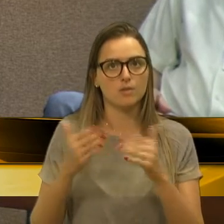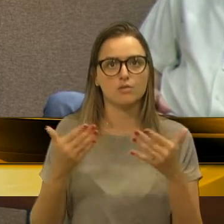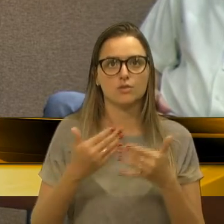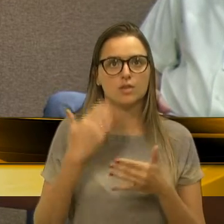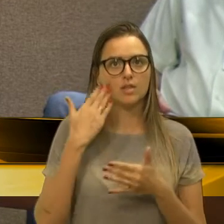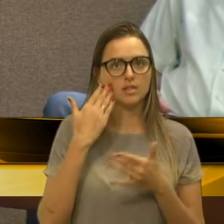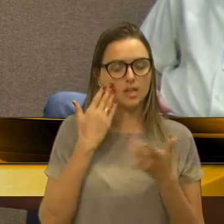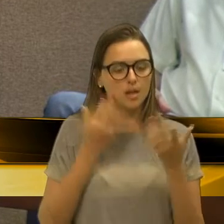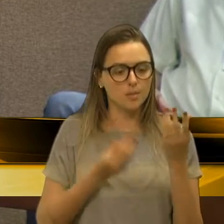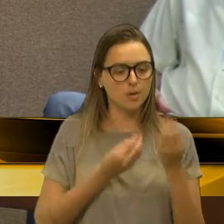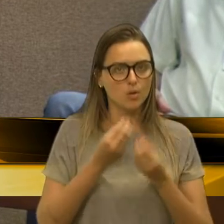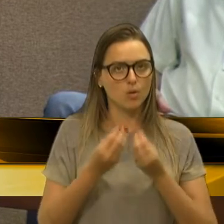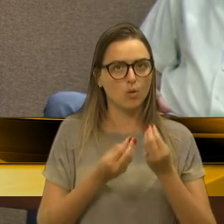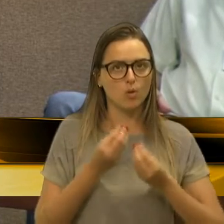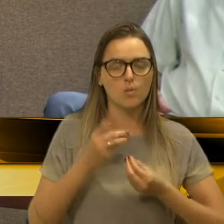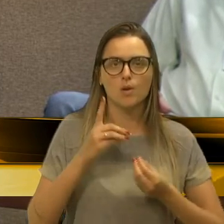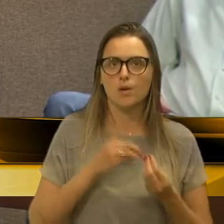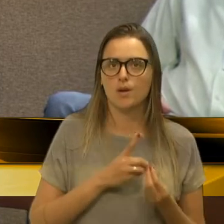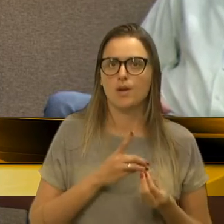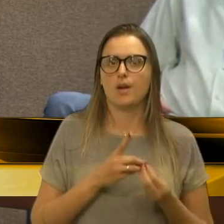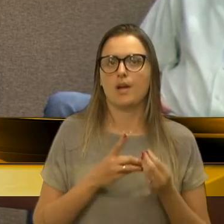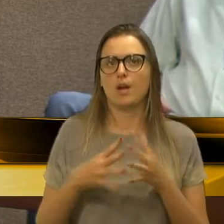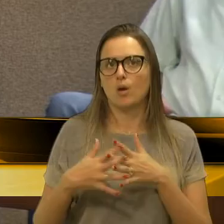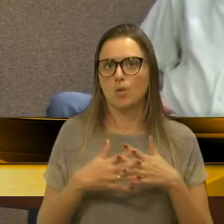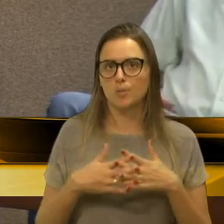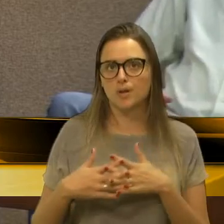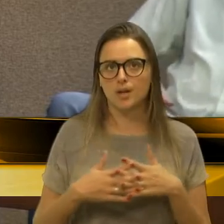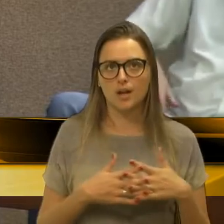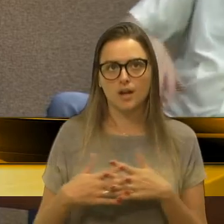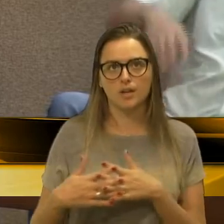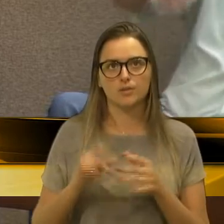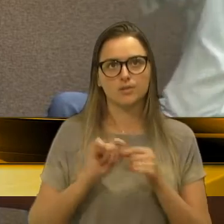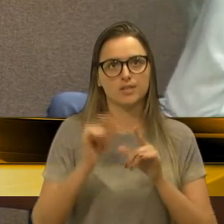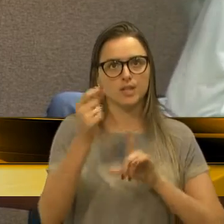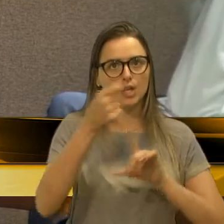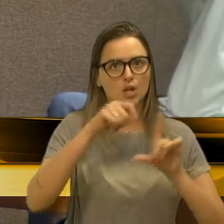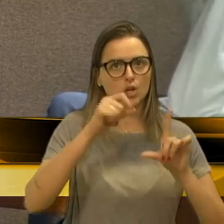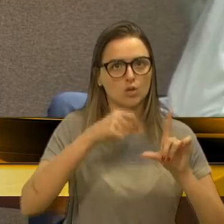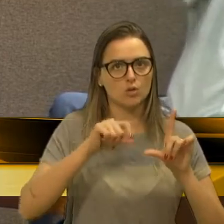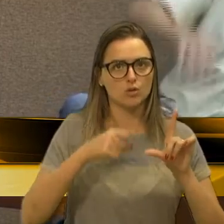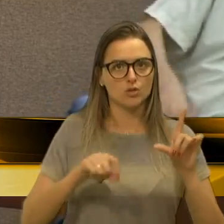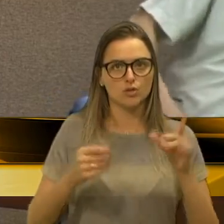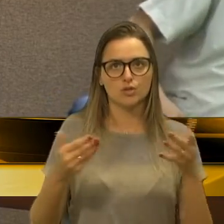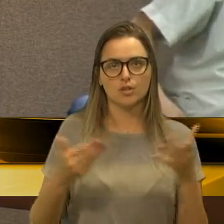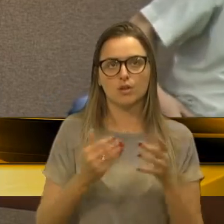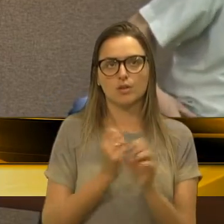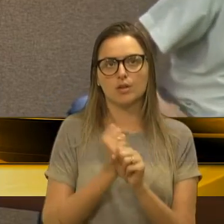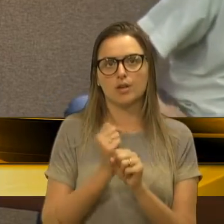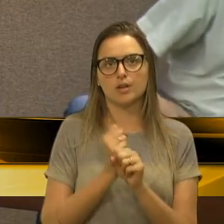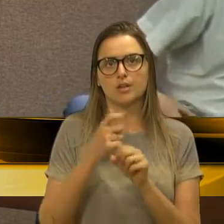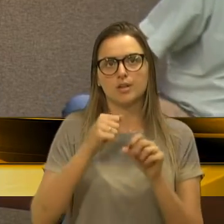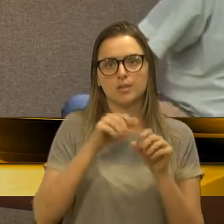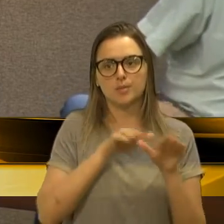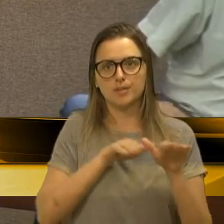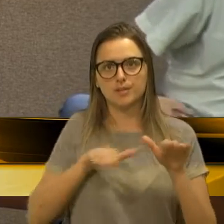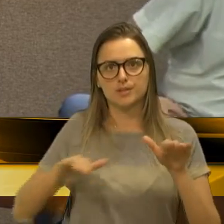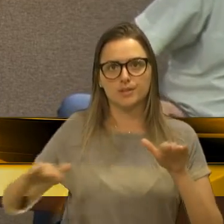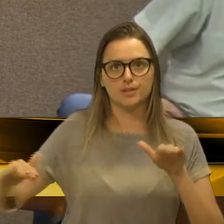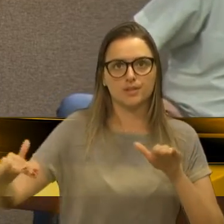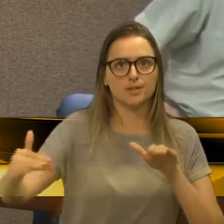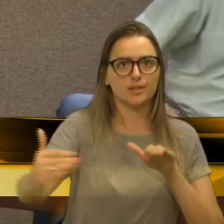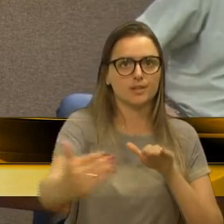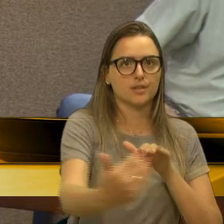sabe do sufoco que é fazer a operação logística nessa época do ano, aí você tem que dar todo o desvio por